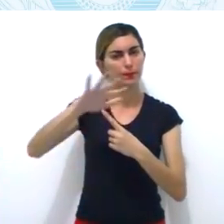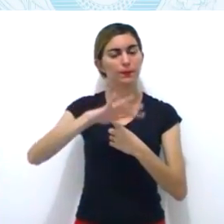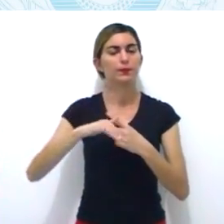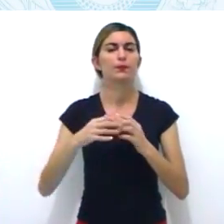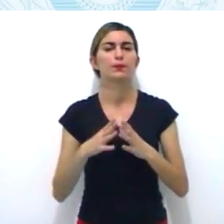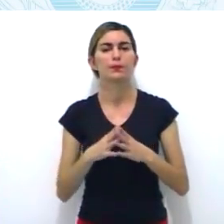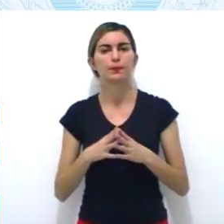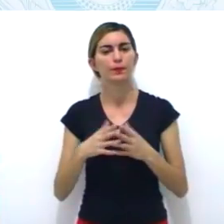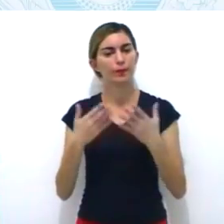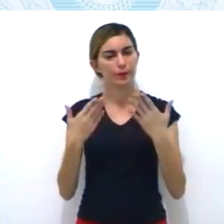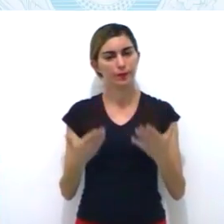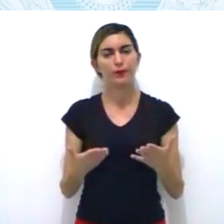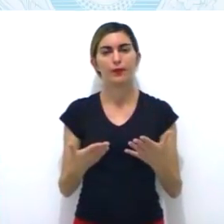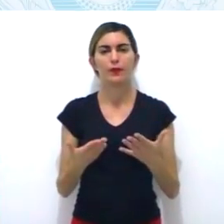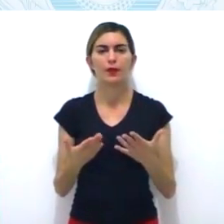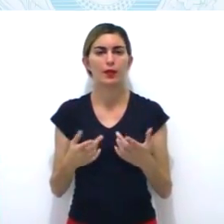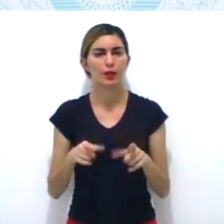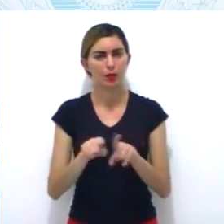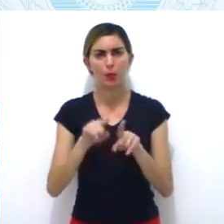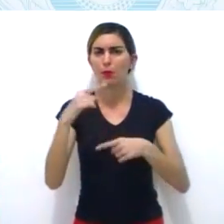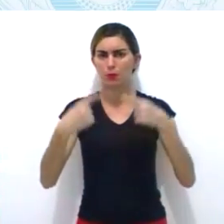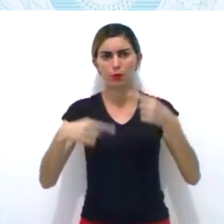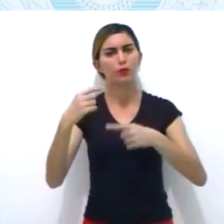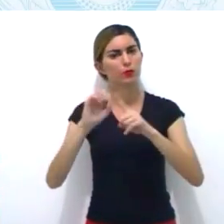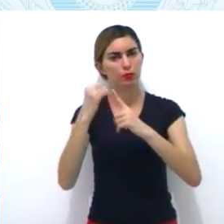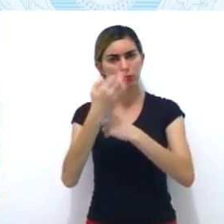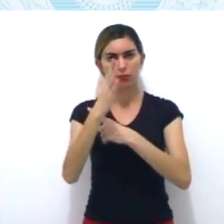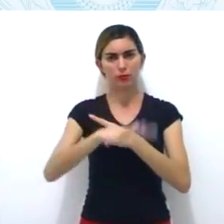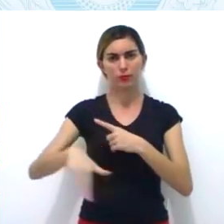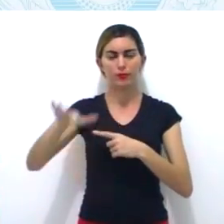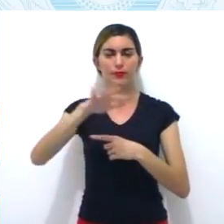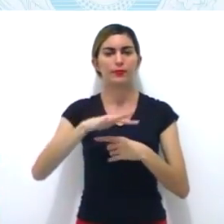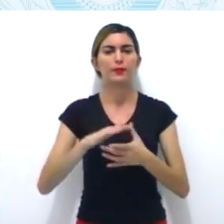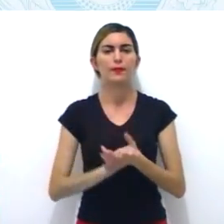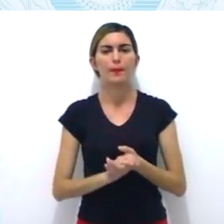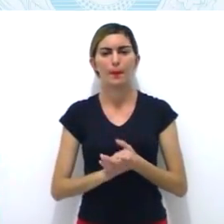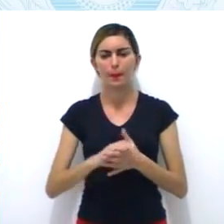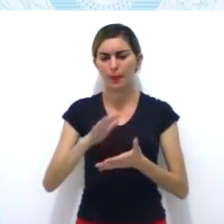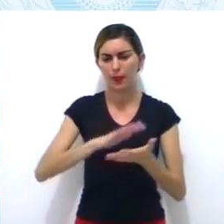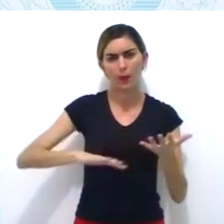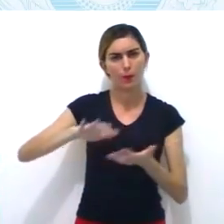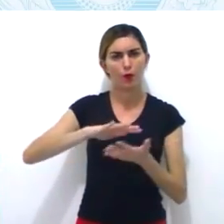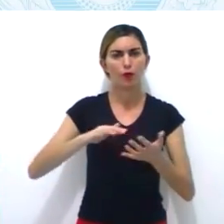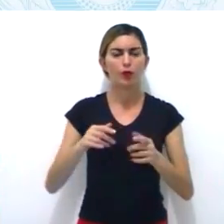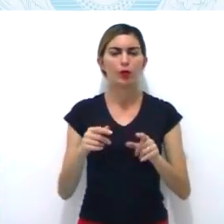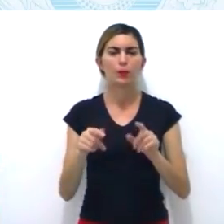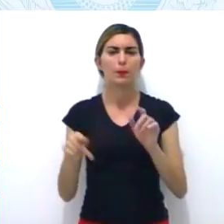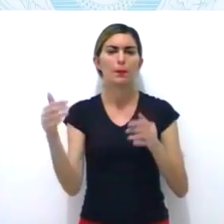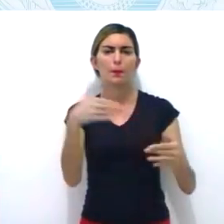pessoas pobres, letrados, padres,